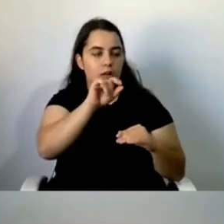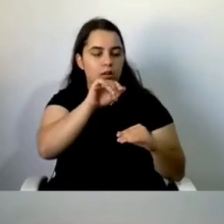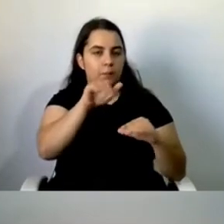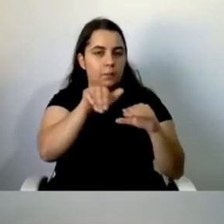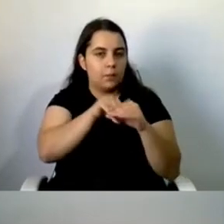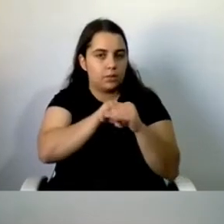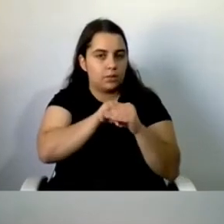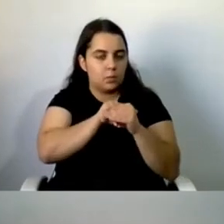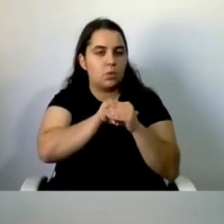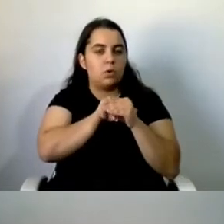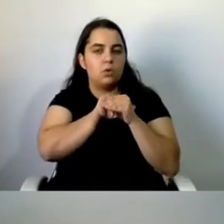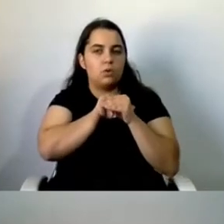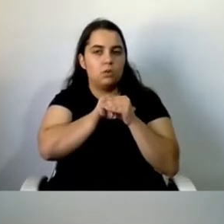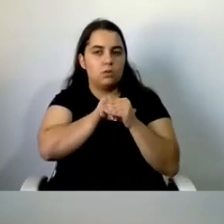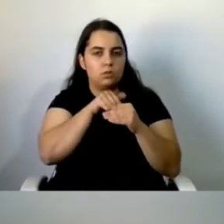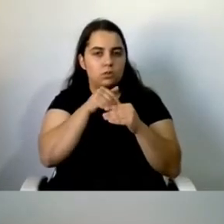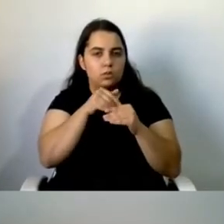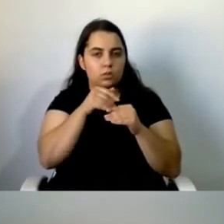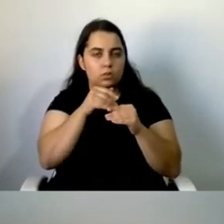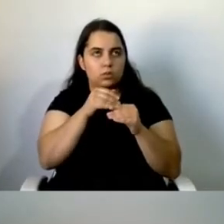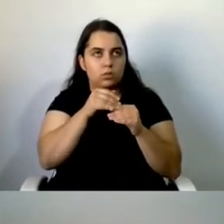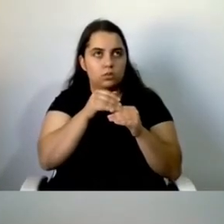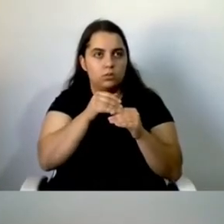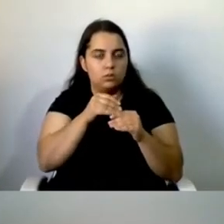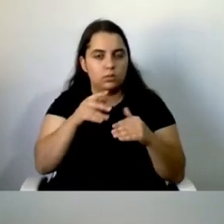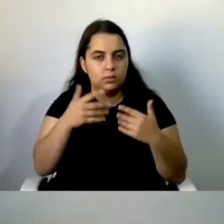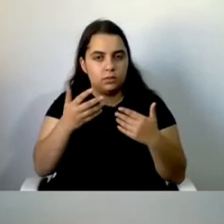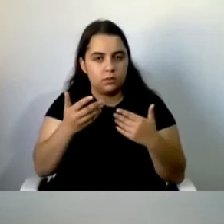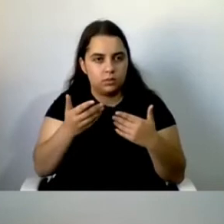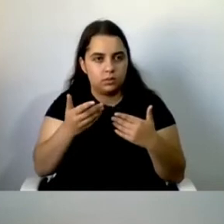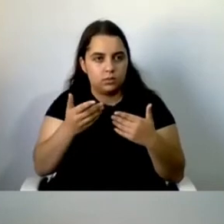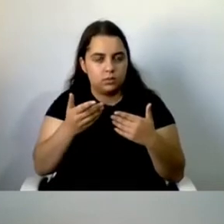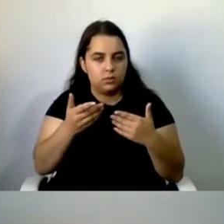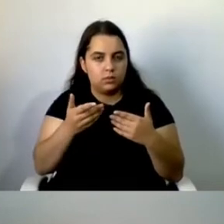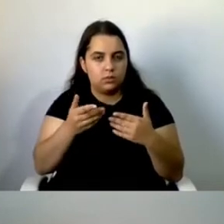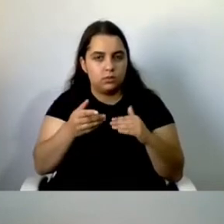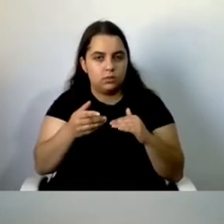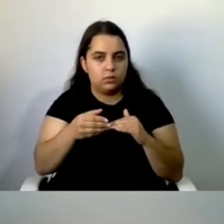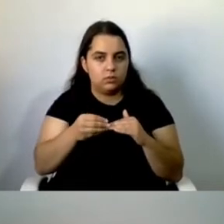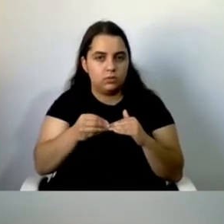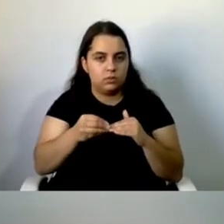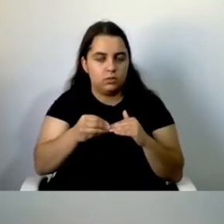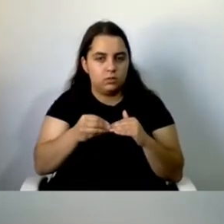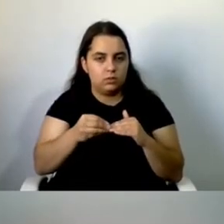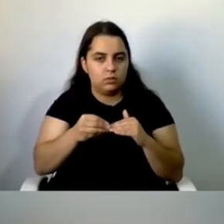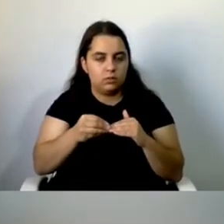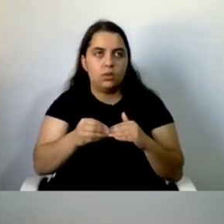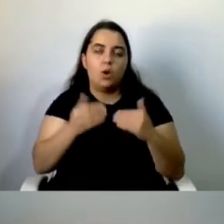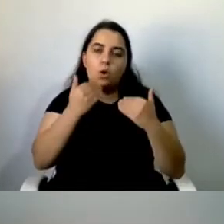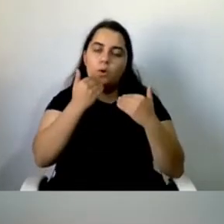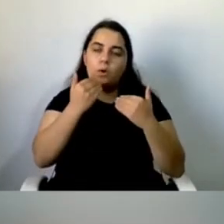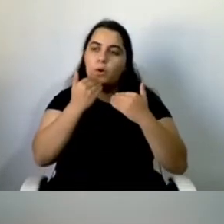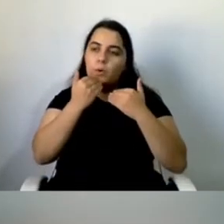ideias interessantes. Cumprimentar os colegas do painel